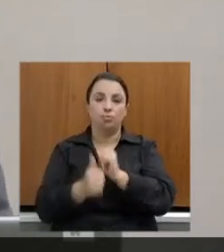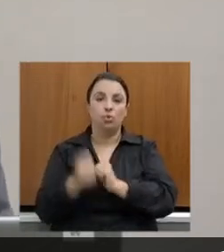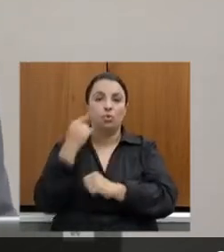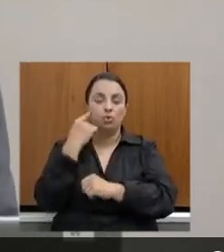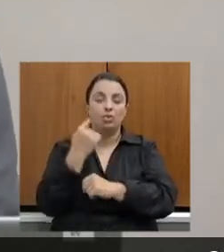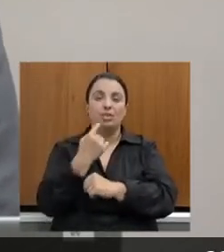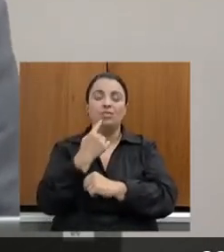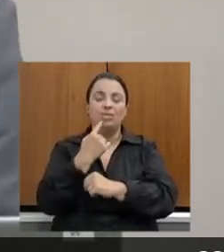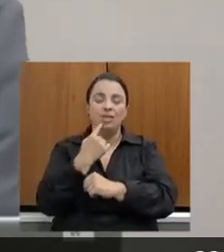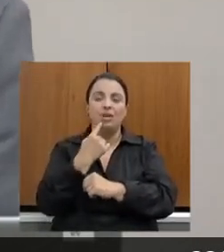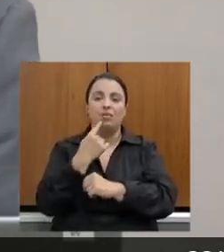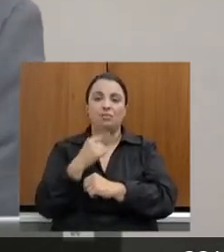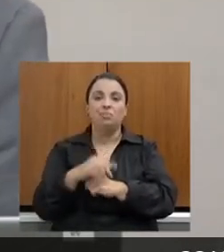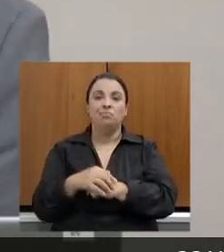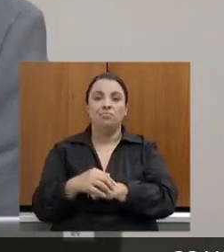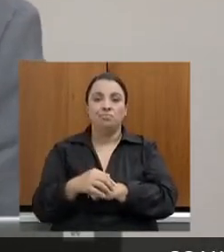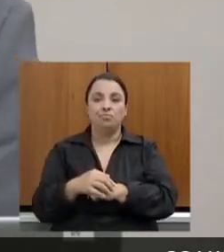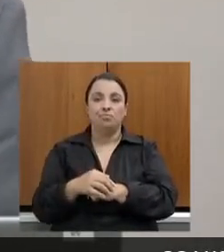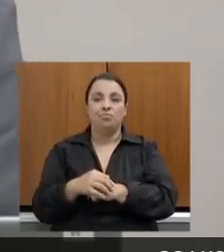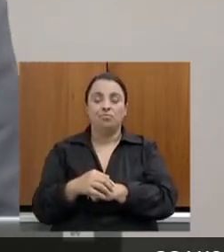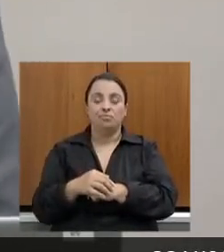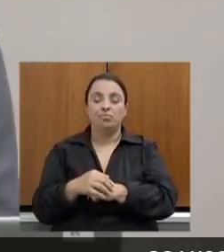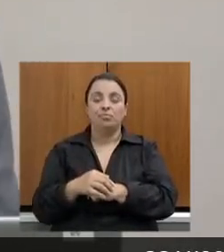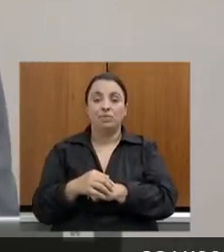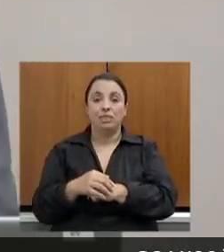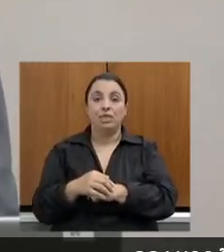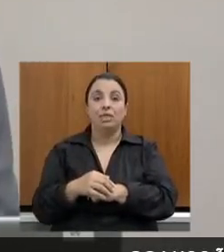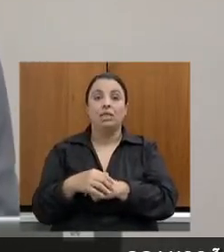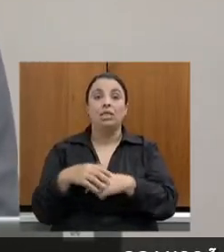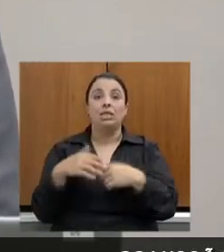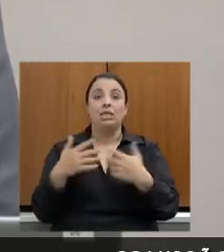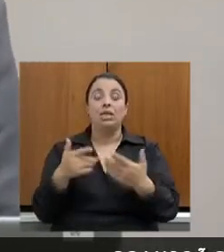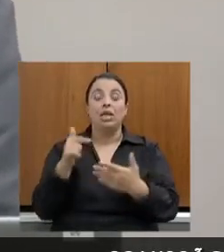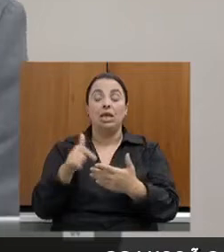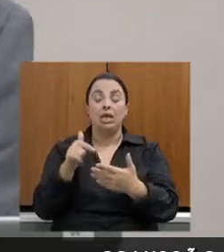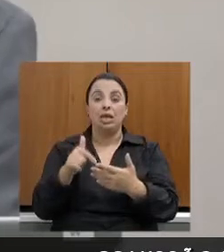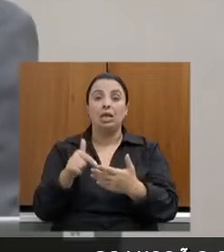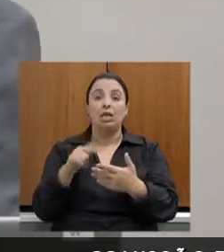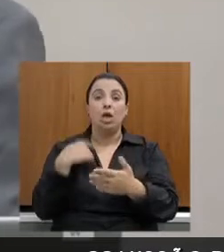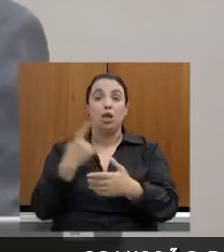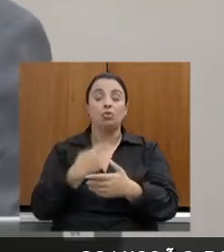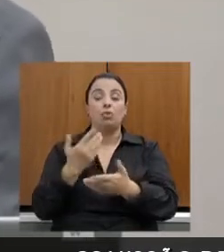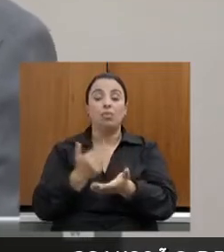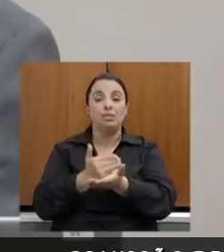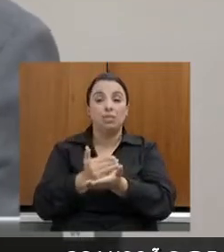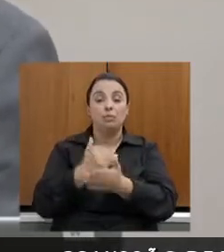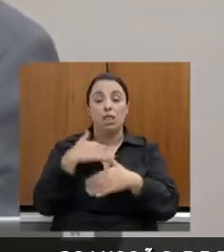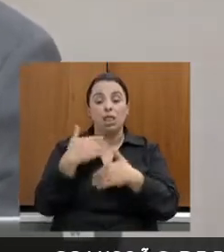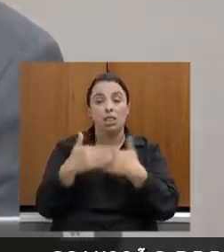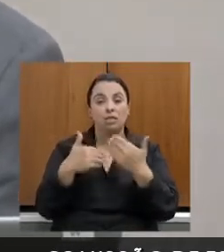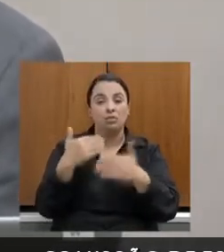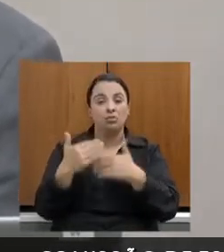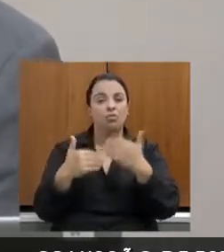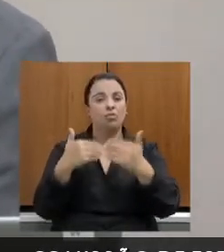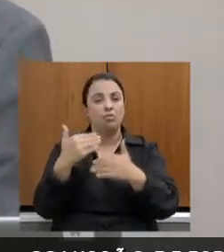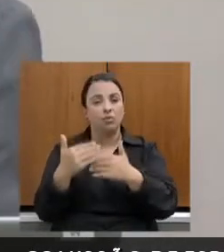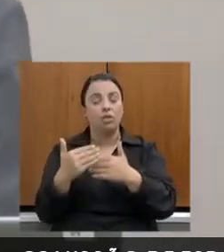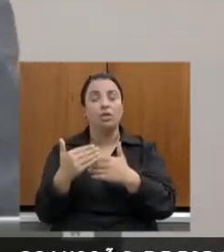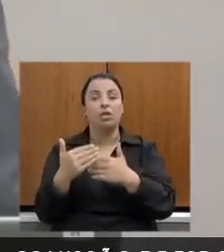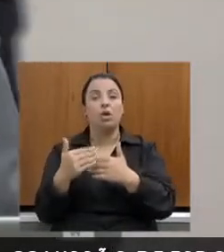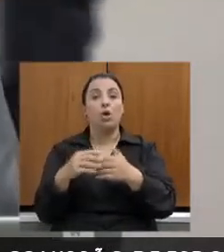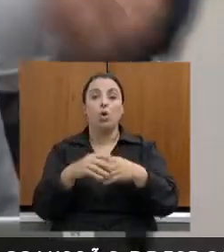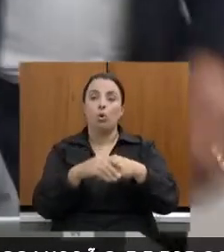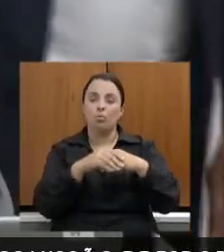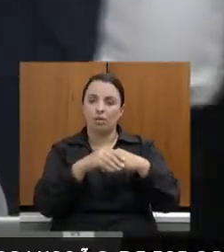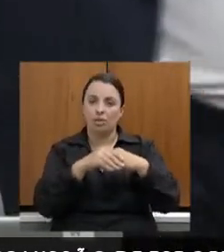nesse fator e que a gente começa a desenvolver, cumprimentando o colega Carlos Henrique,